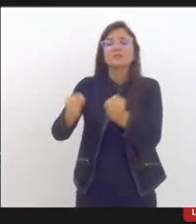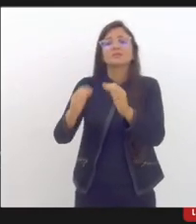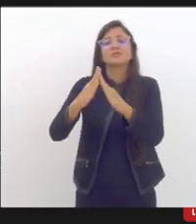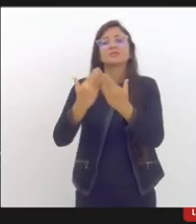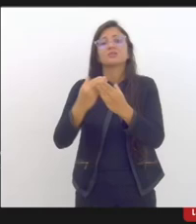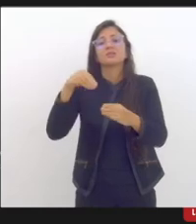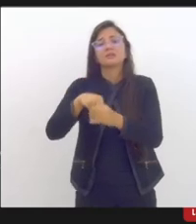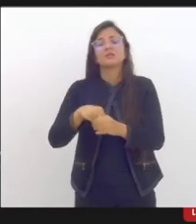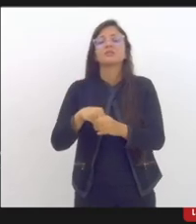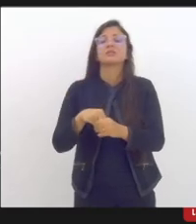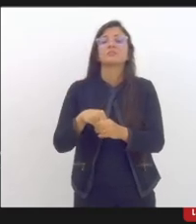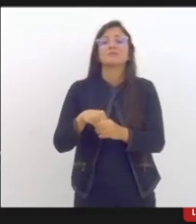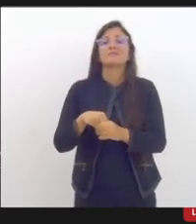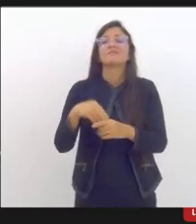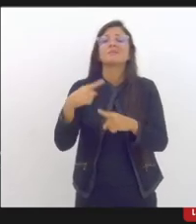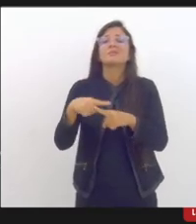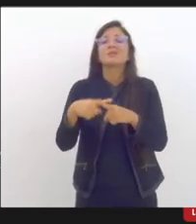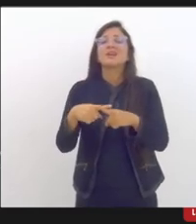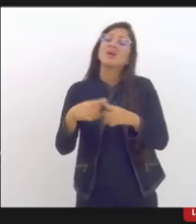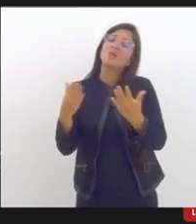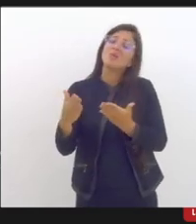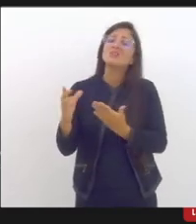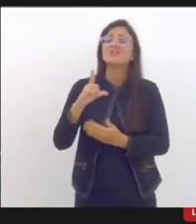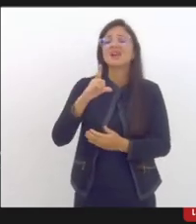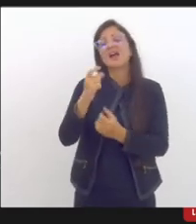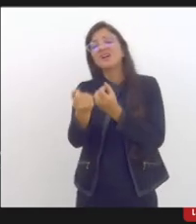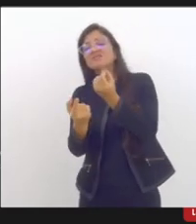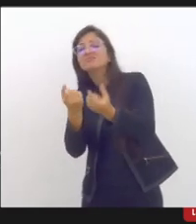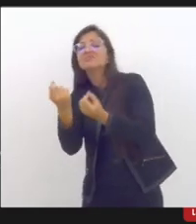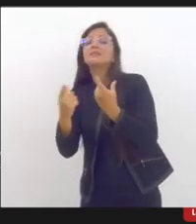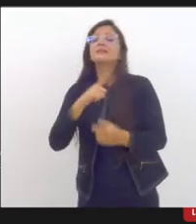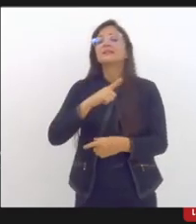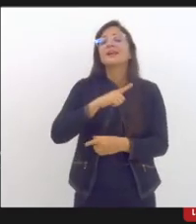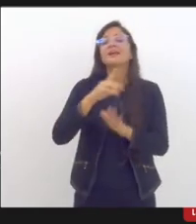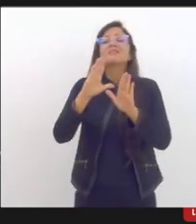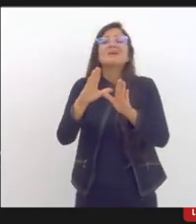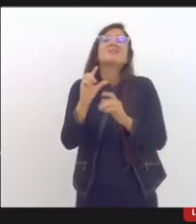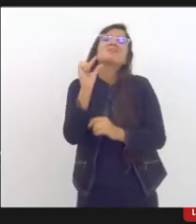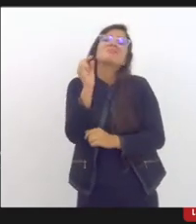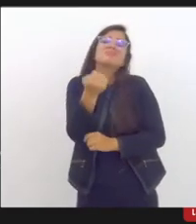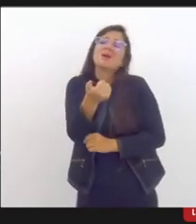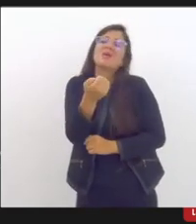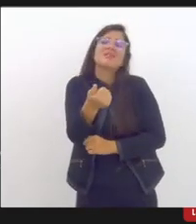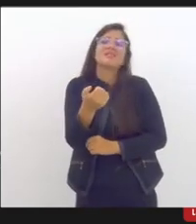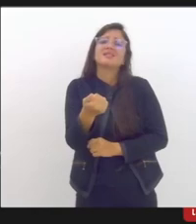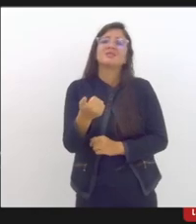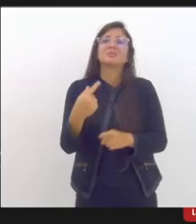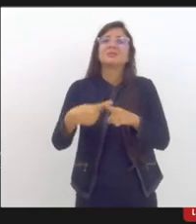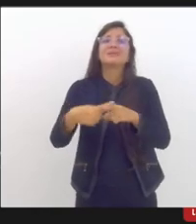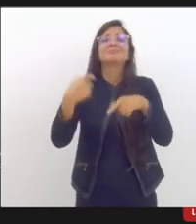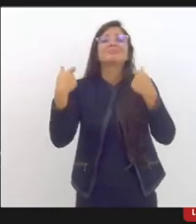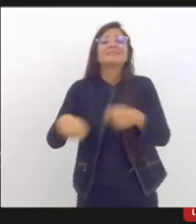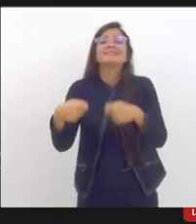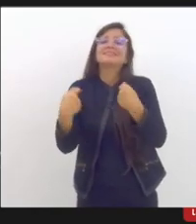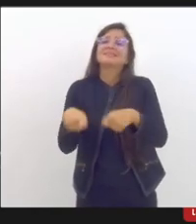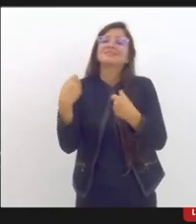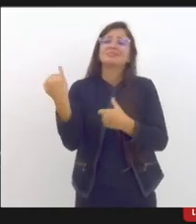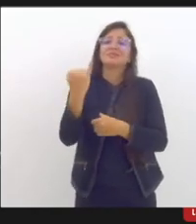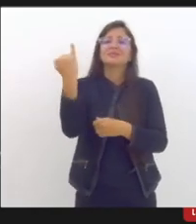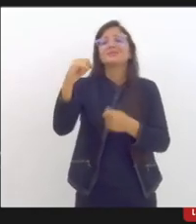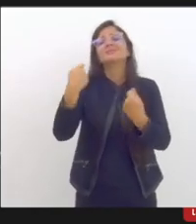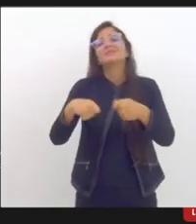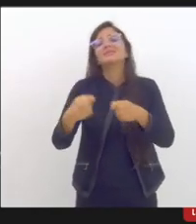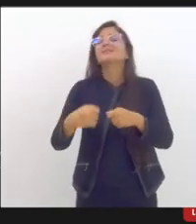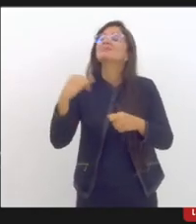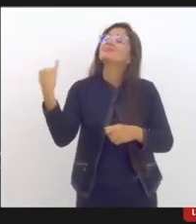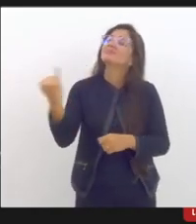mas assim num número muito pequeno pro número de tamanho da demanda então a gente gostaria que isso fosse ampliado que fosse vista a